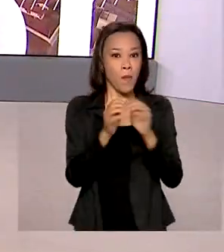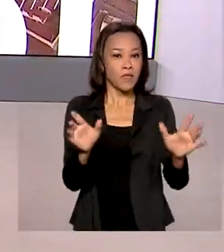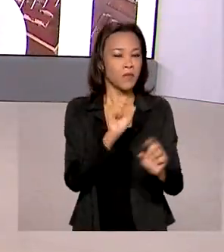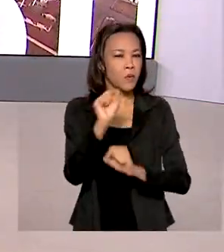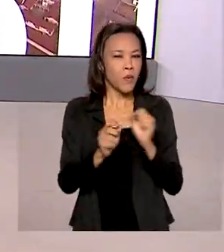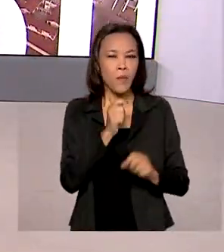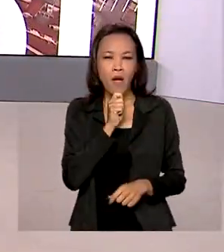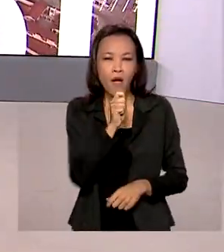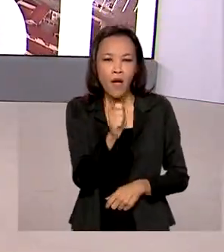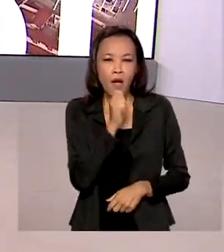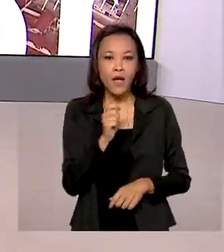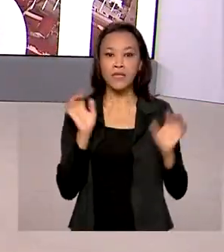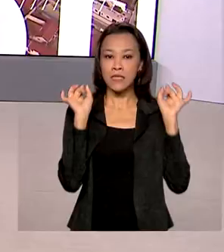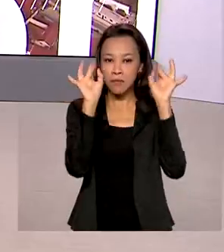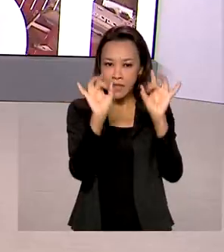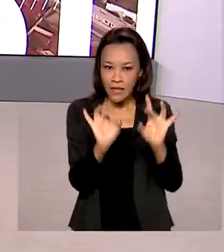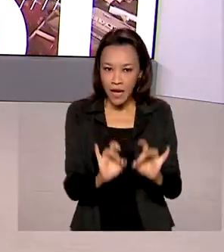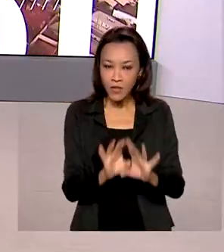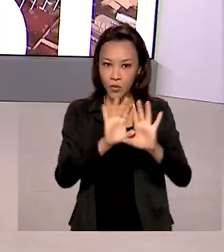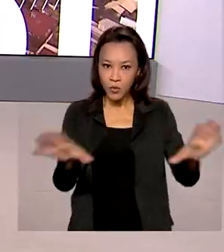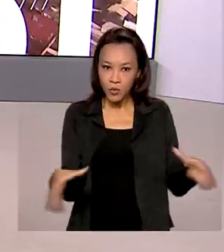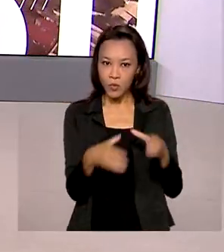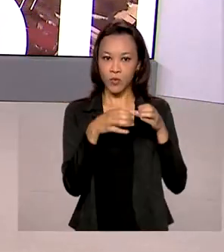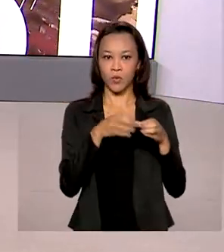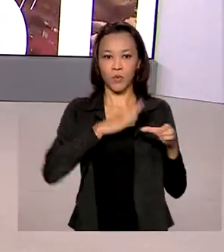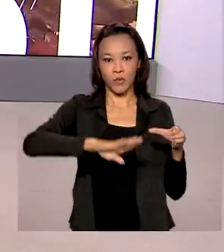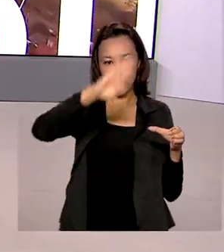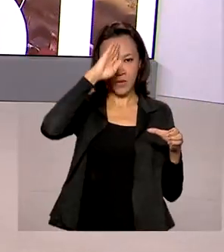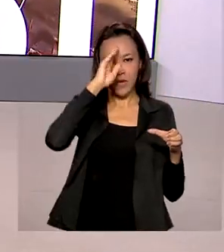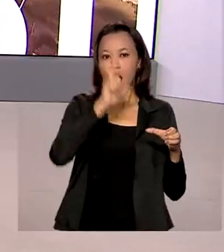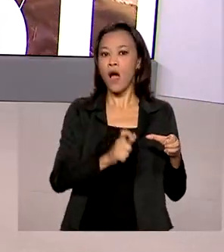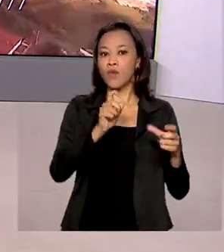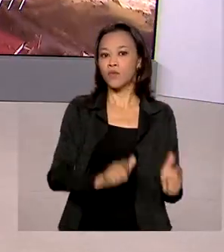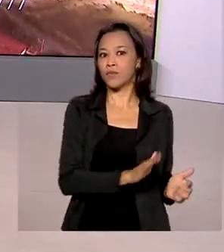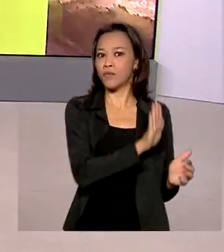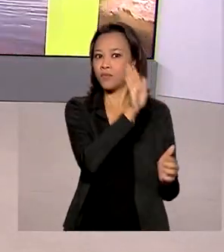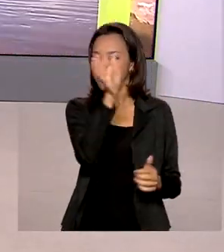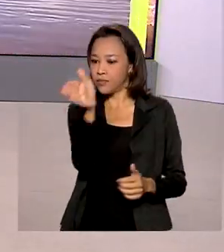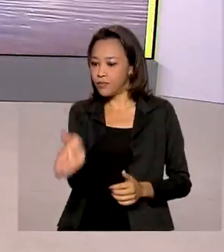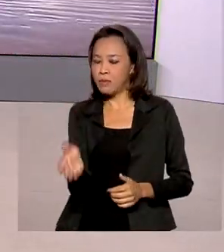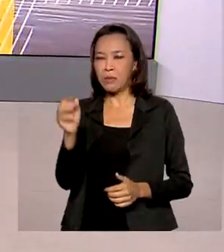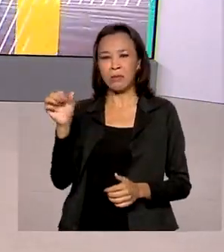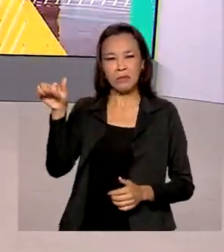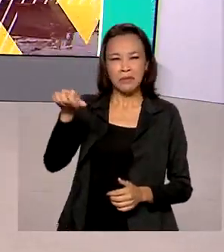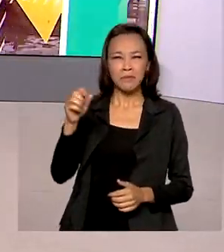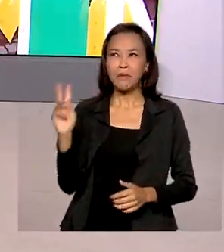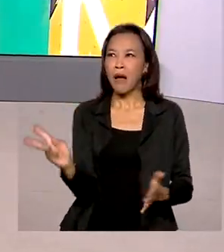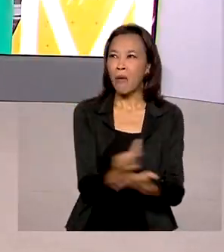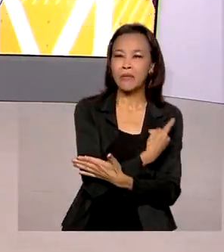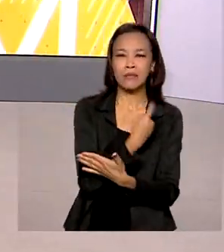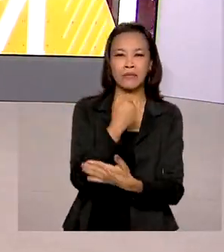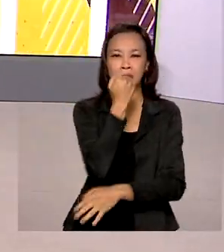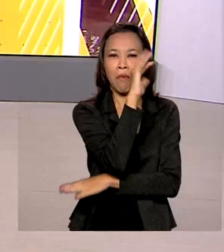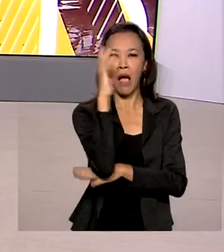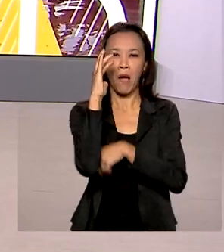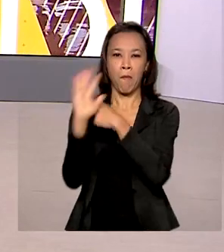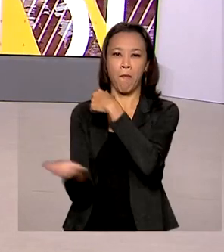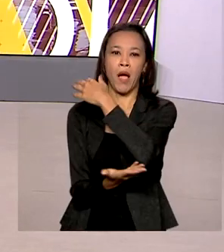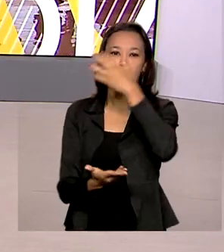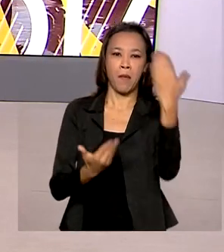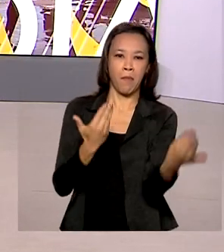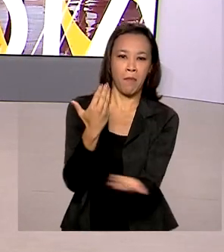reportagem especial sobre a Operação Samaúma, que acontece no período mais crítico de desmatamento nos estados do